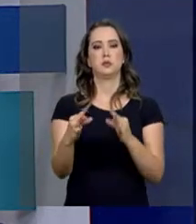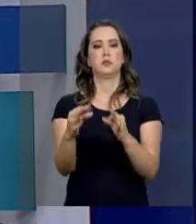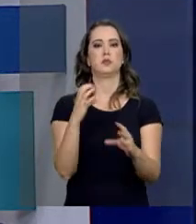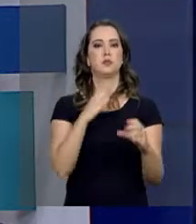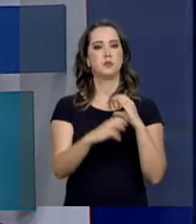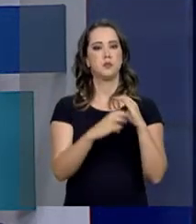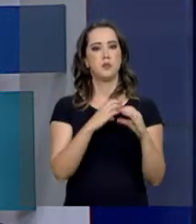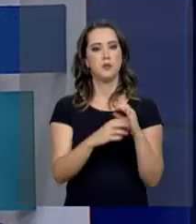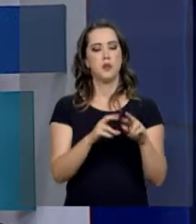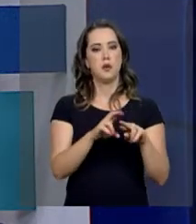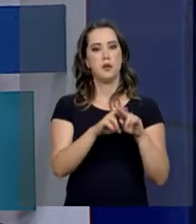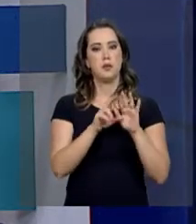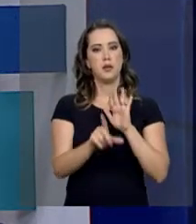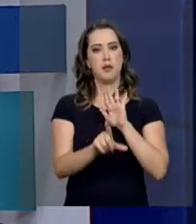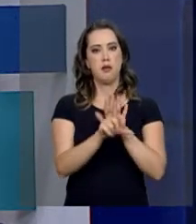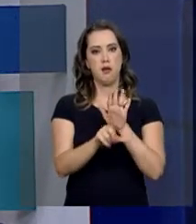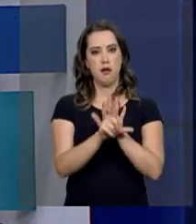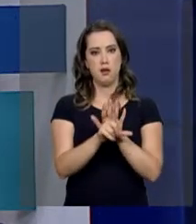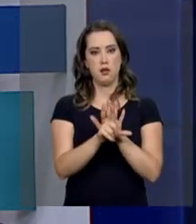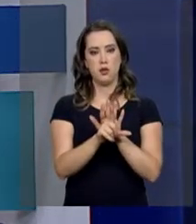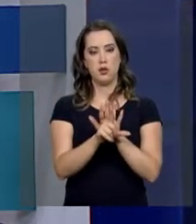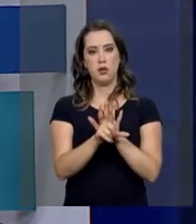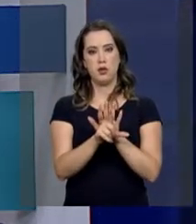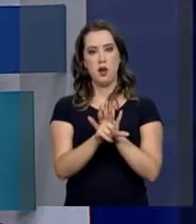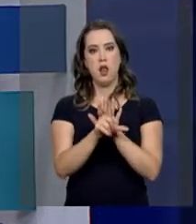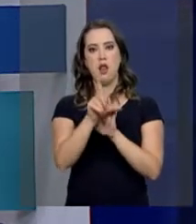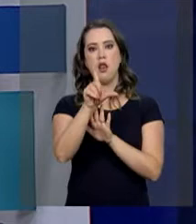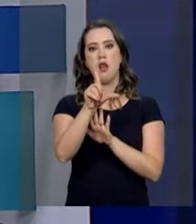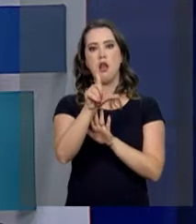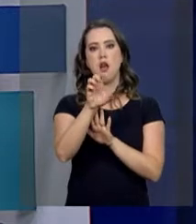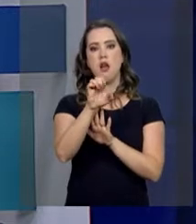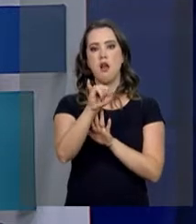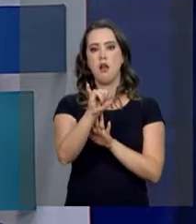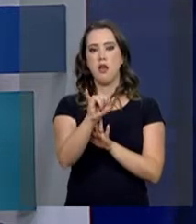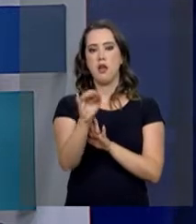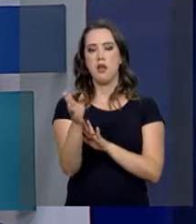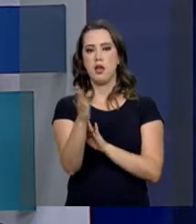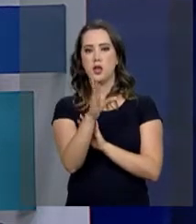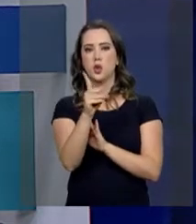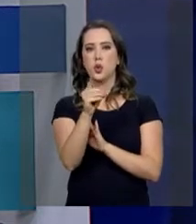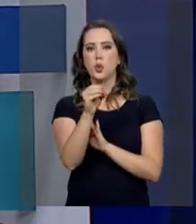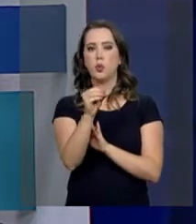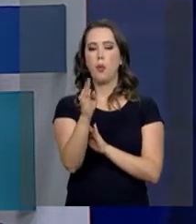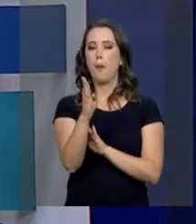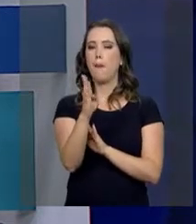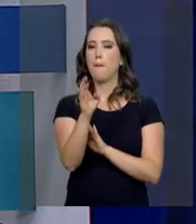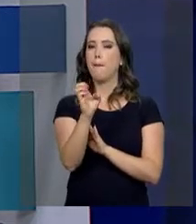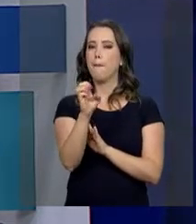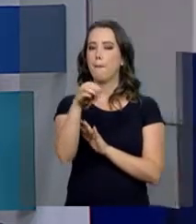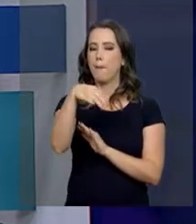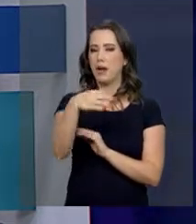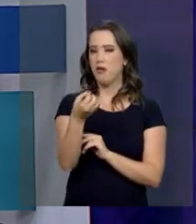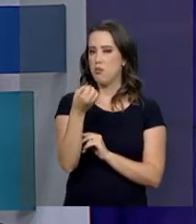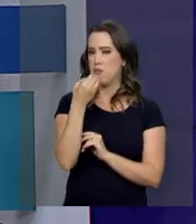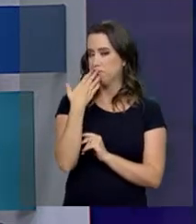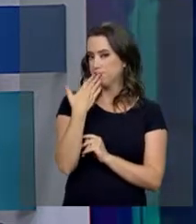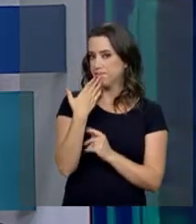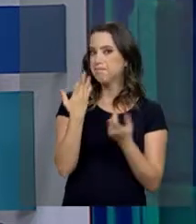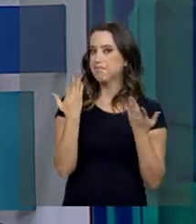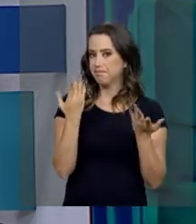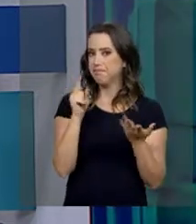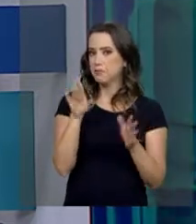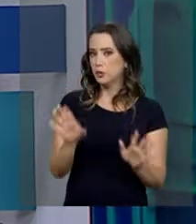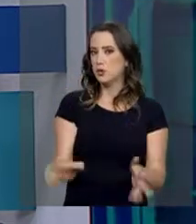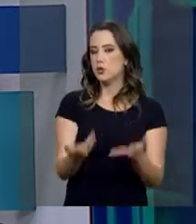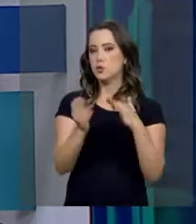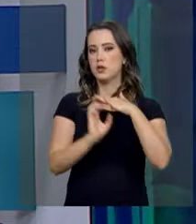Comunicações por meio da chamada Lei do Bem. O instrumento é um estímulo à inovação nas empresas brasileiras e incentiva